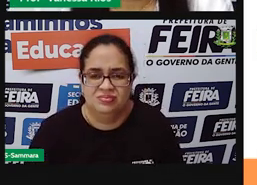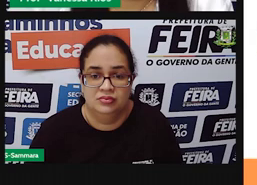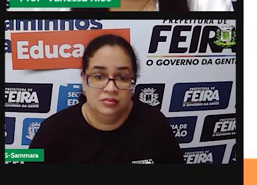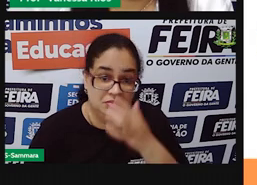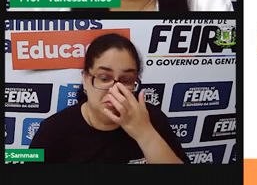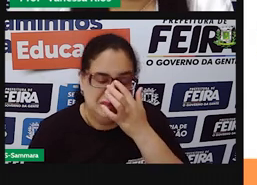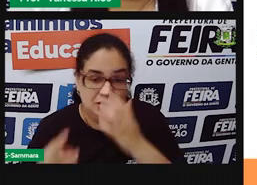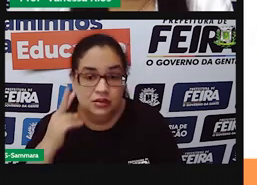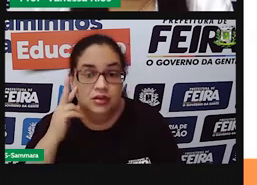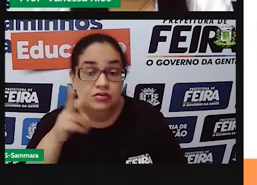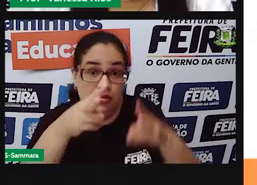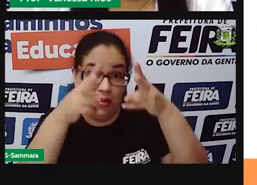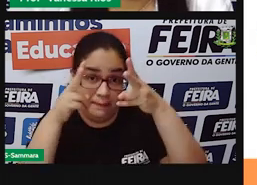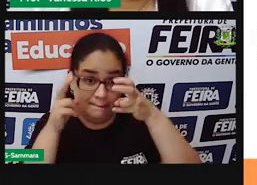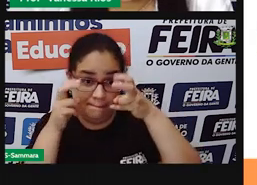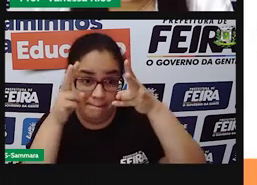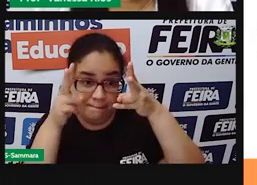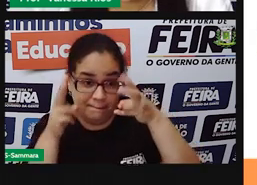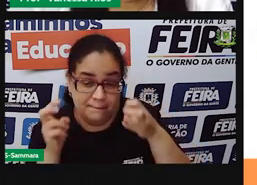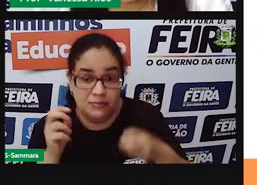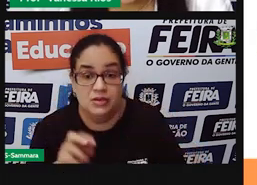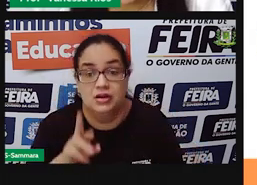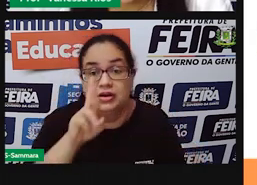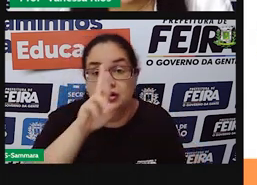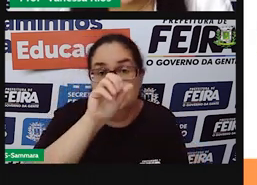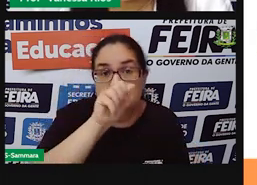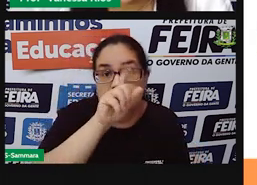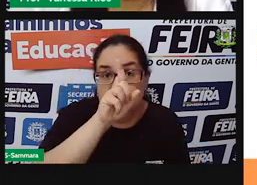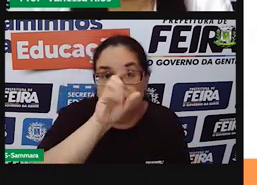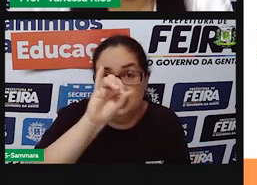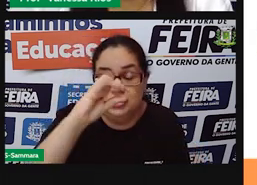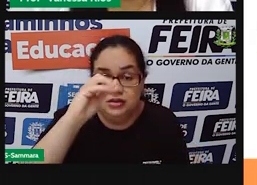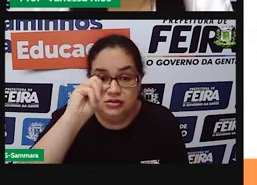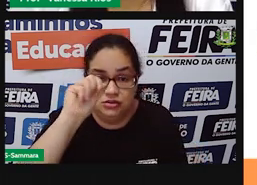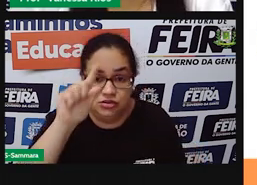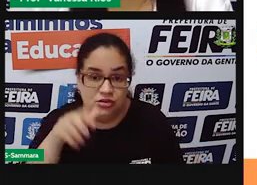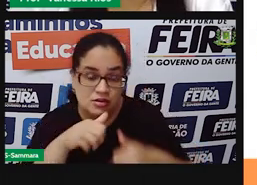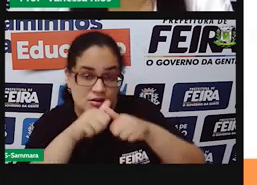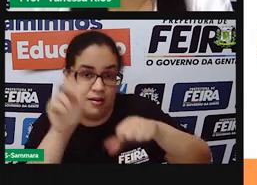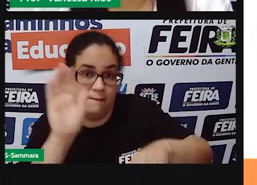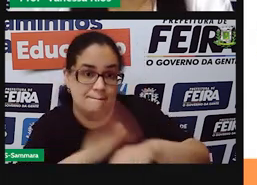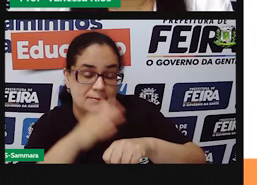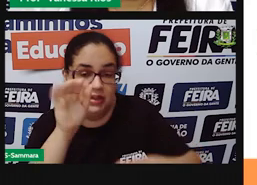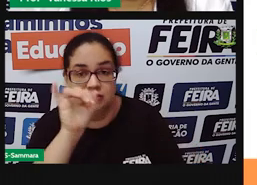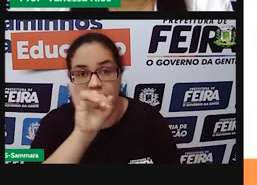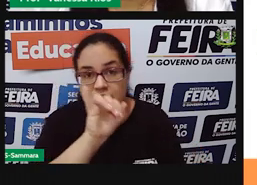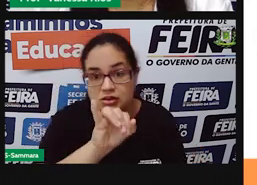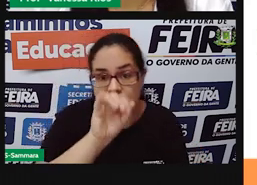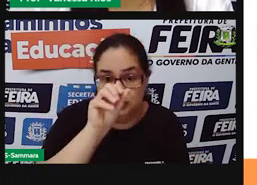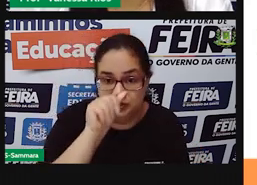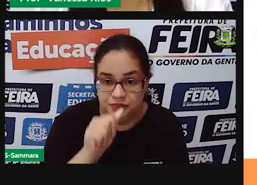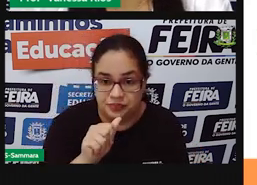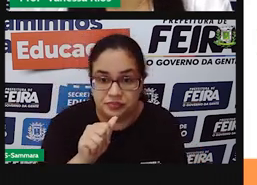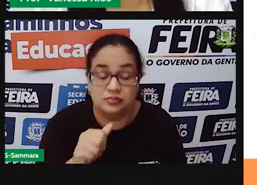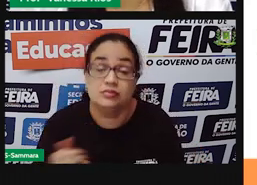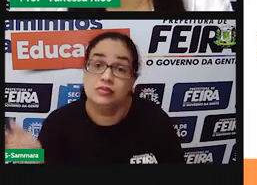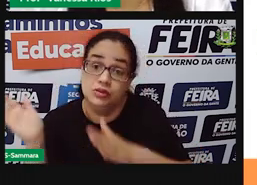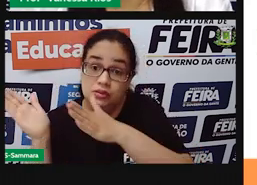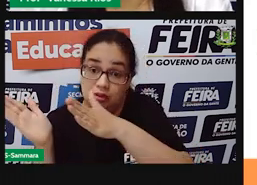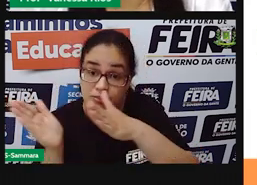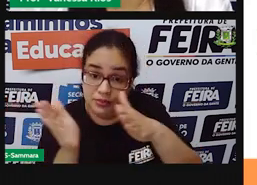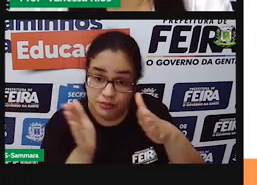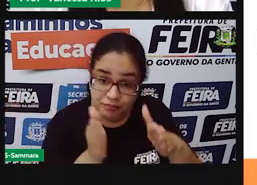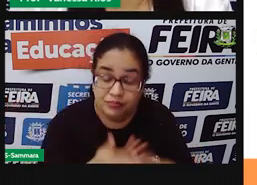E aí a gente observa aí o radical da palavra conservado, mas a terminação ia. E o tempo,